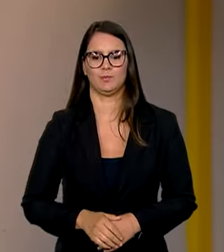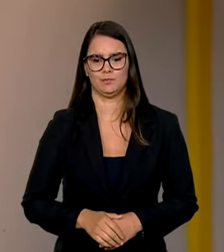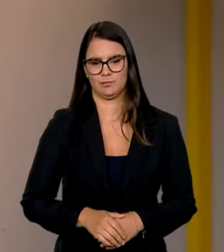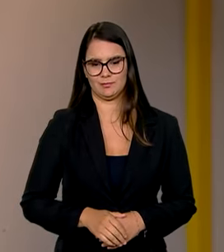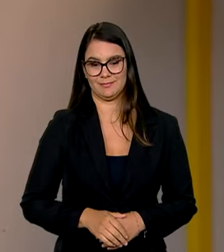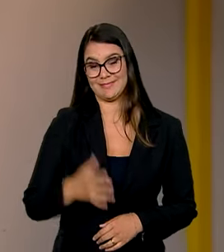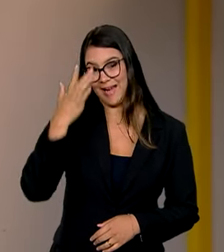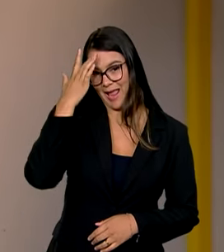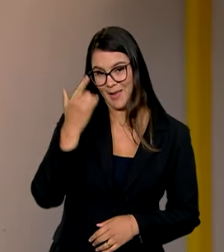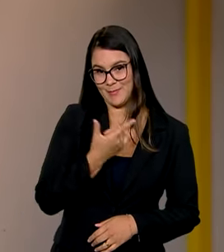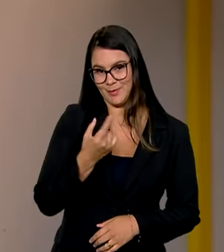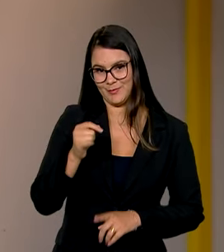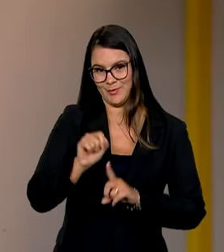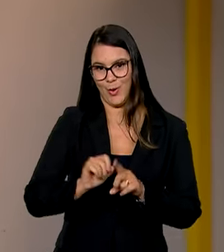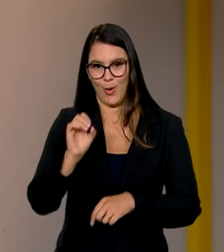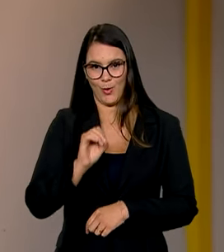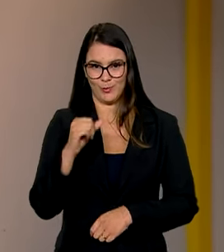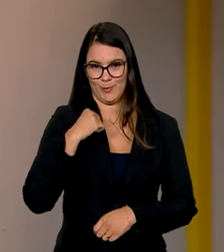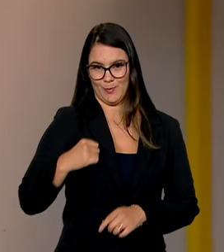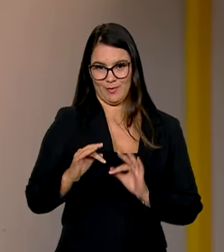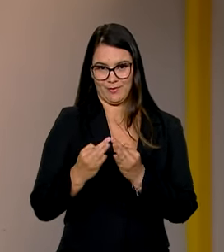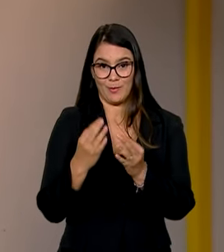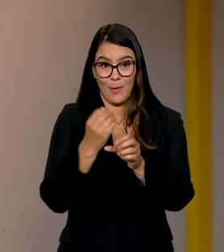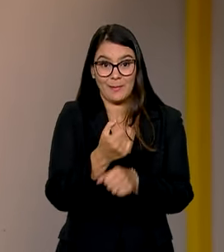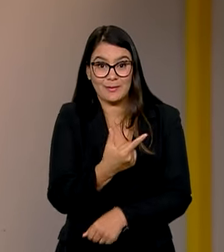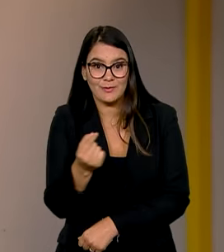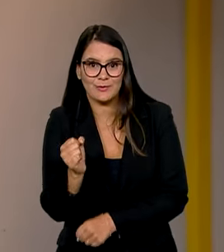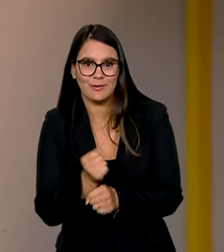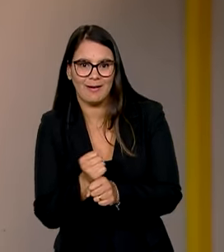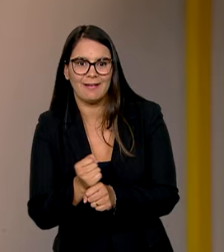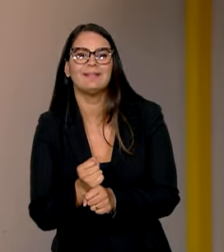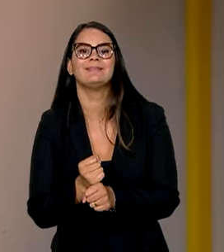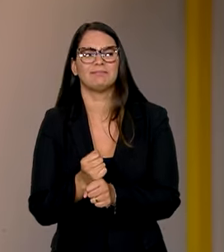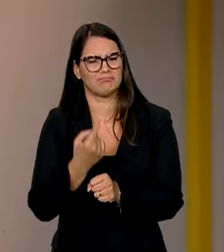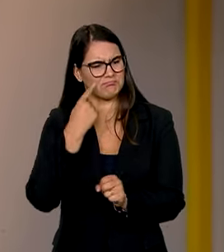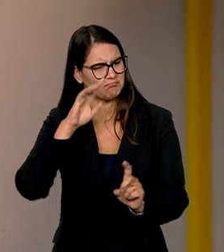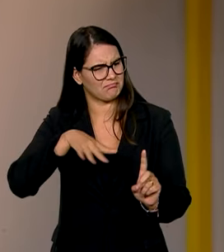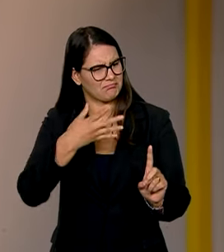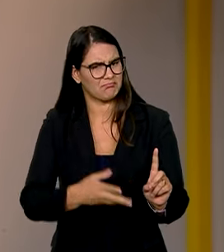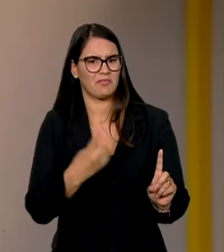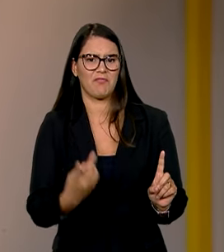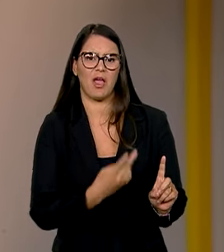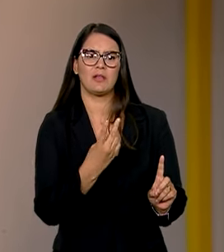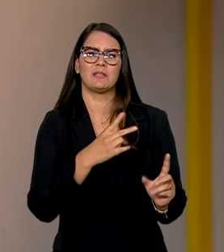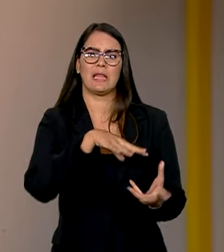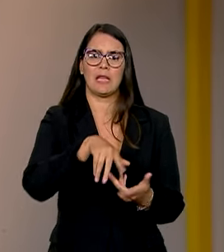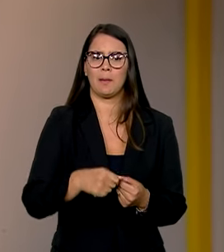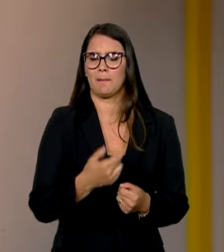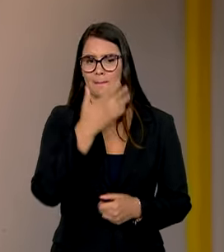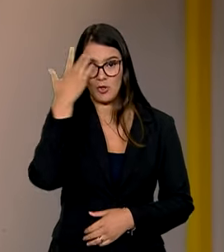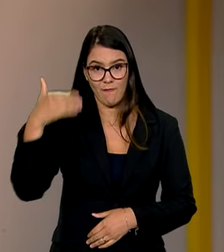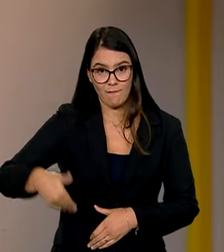Amanhã, 20 de outubro, o Bolsa Família completa 20 anos. Reconhecido internacionalmente por já ter tirado milhares de